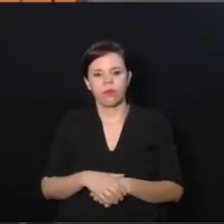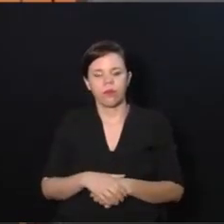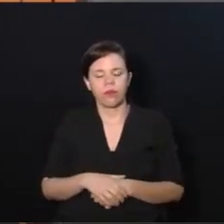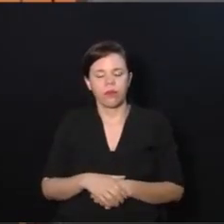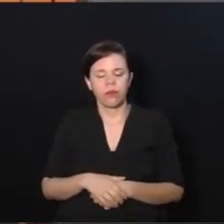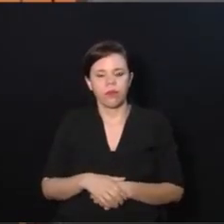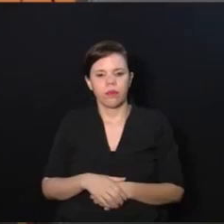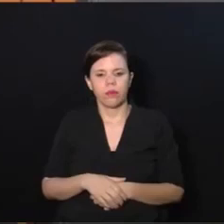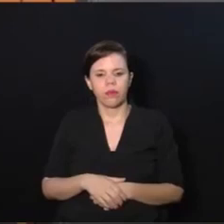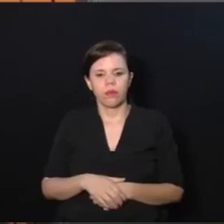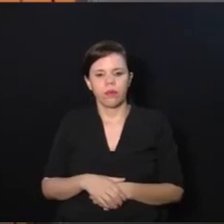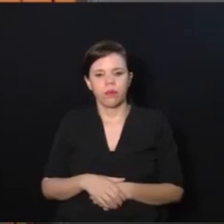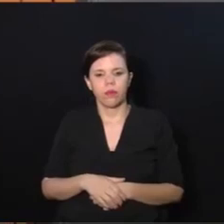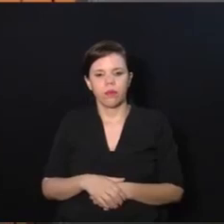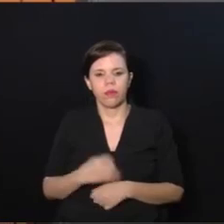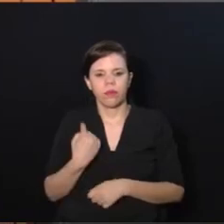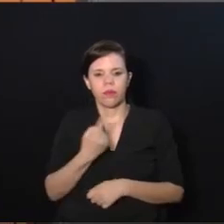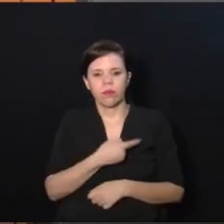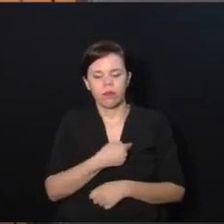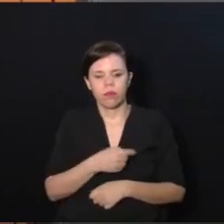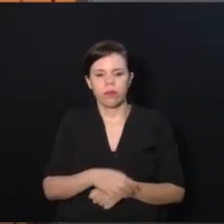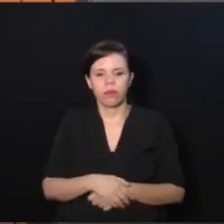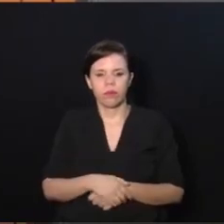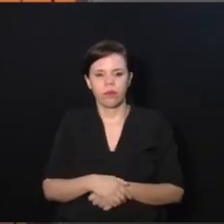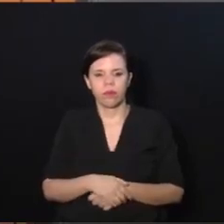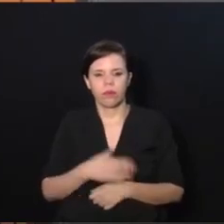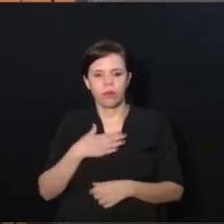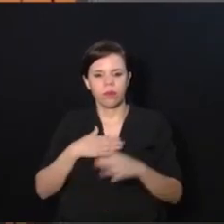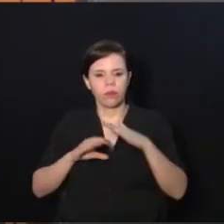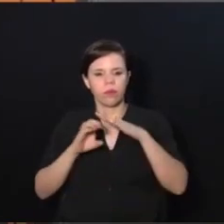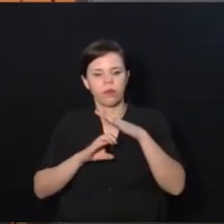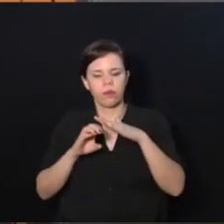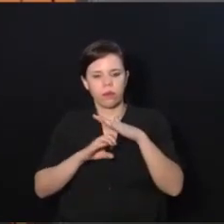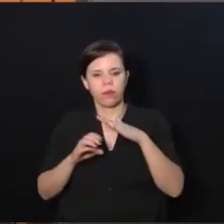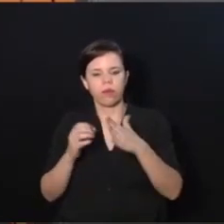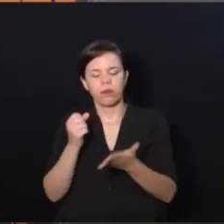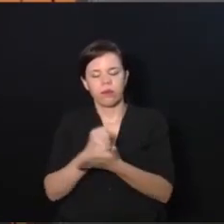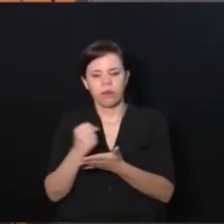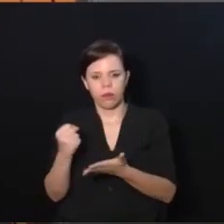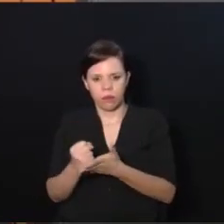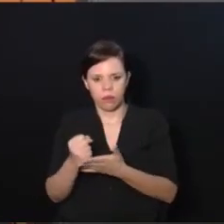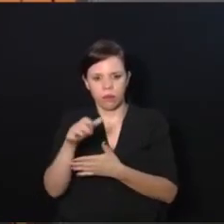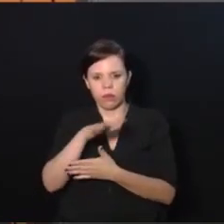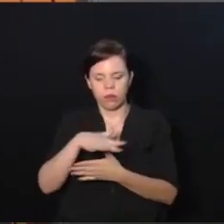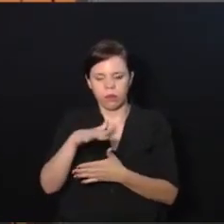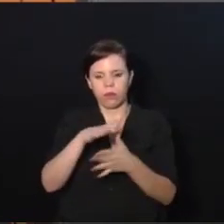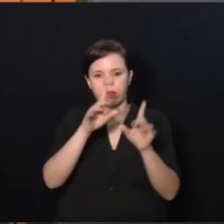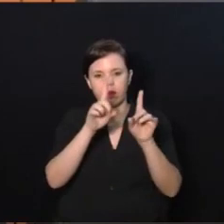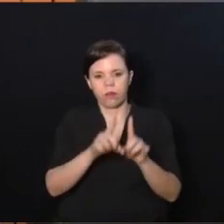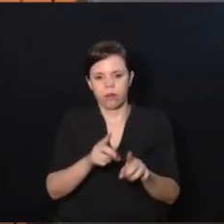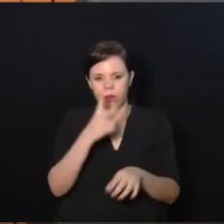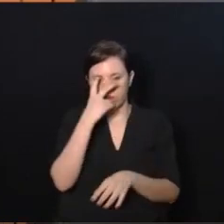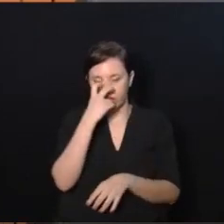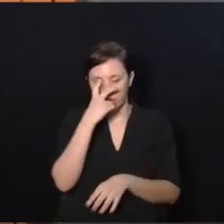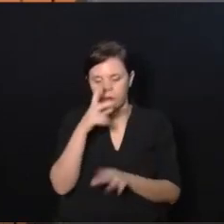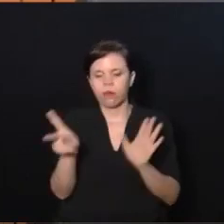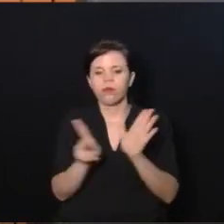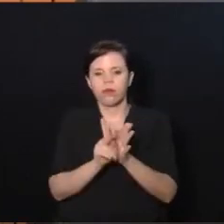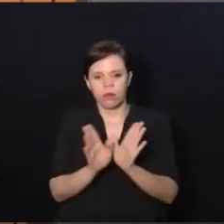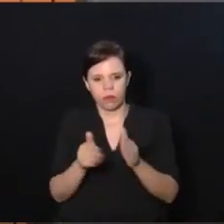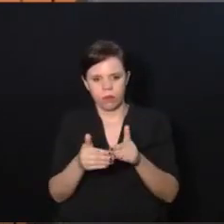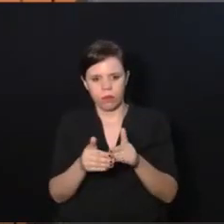Normalmente, a gente, a minha empresa é contratada para fazer capacitação na área da deficiência visual específica,